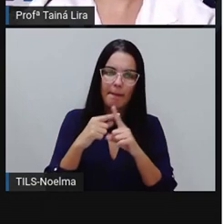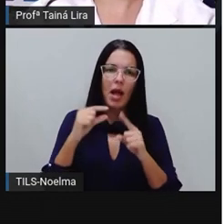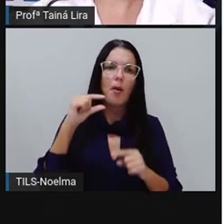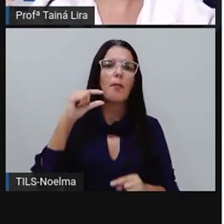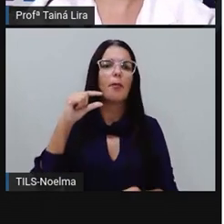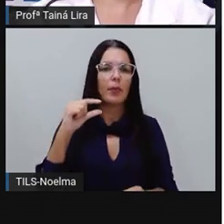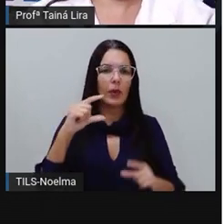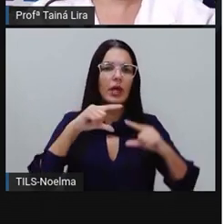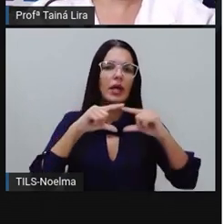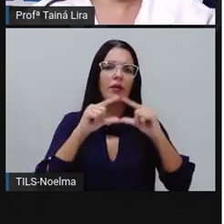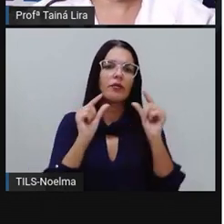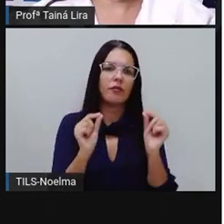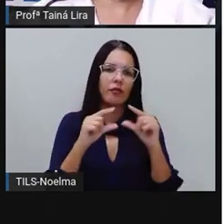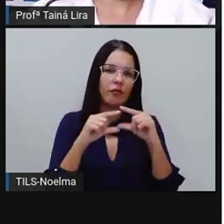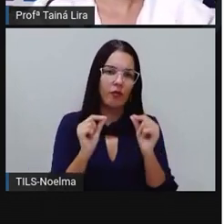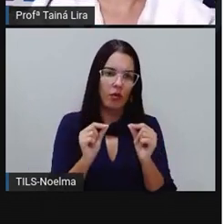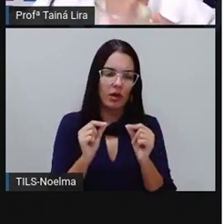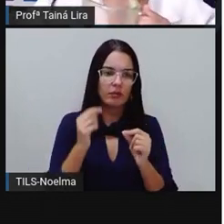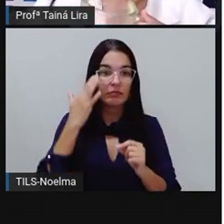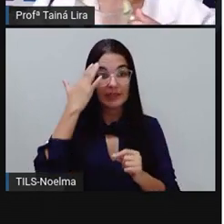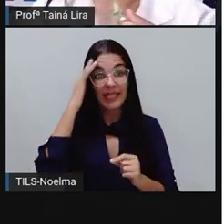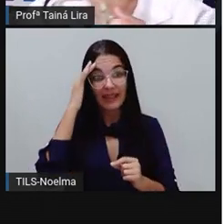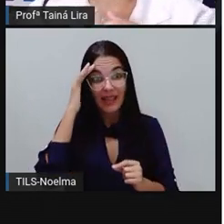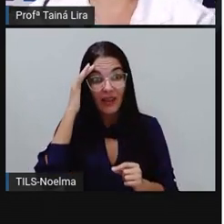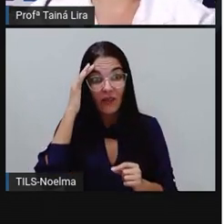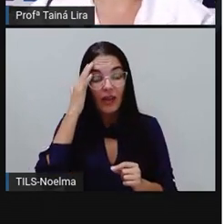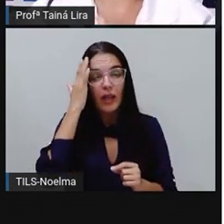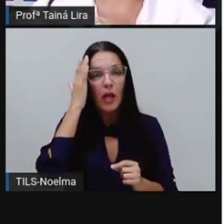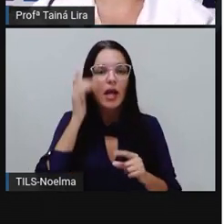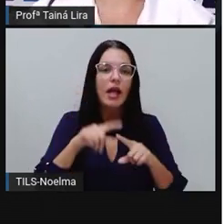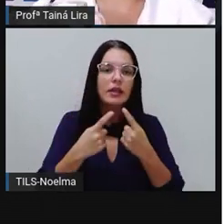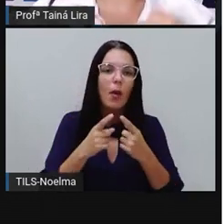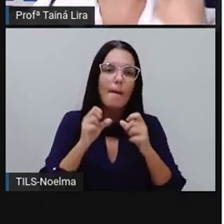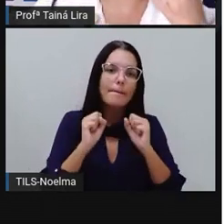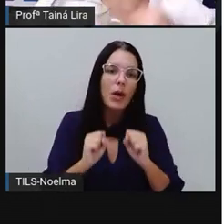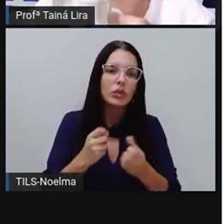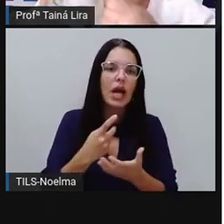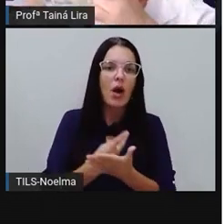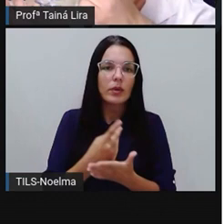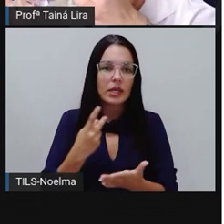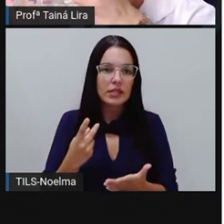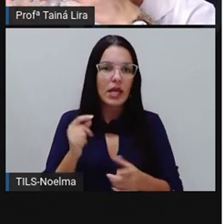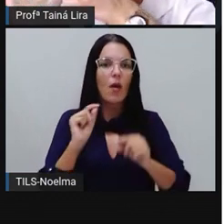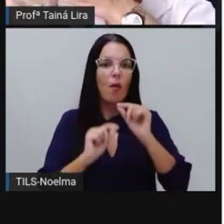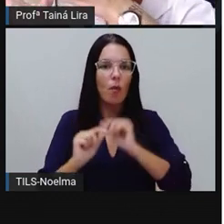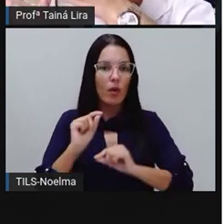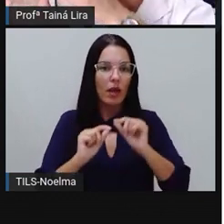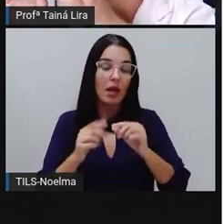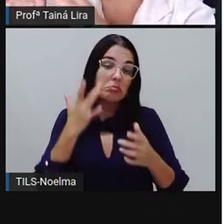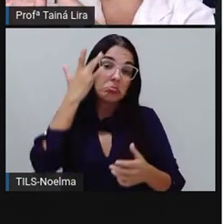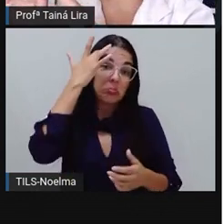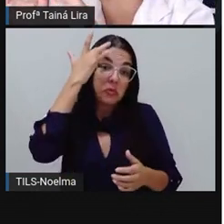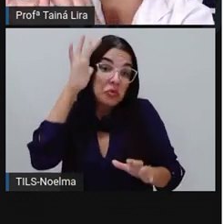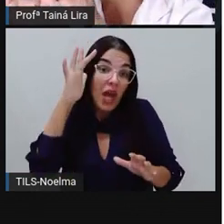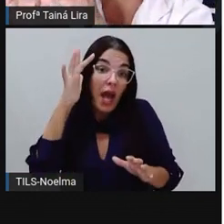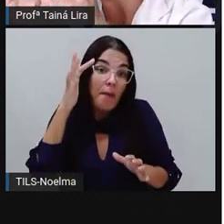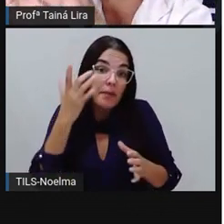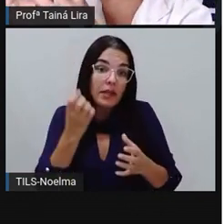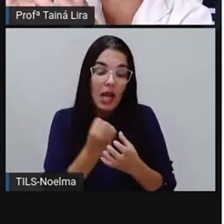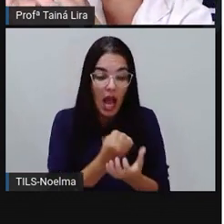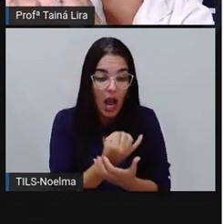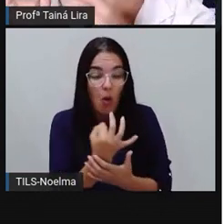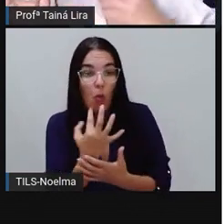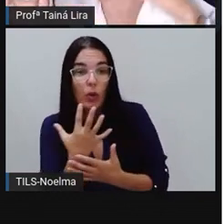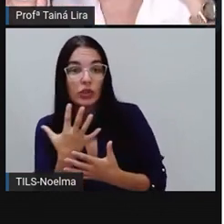menos folhinhas de hortelã ali. Então, o que pode ter acontecido é que como a gente não sabe a quantidade exata de